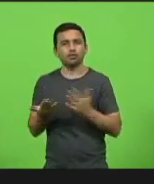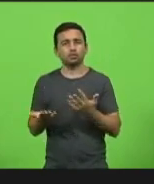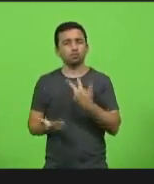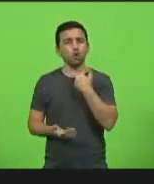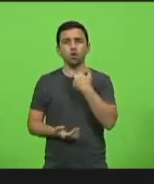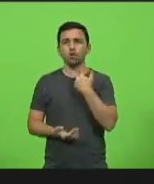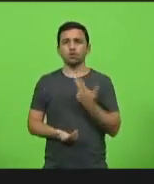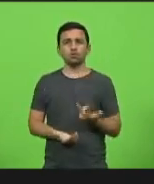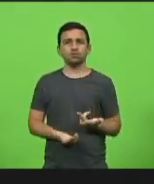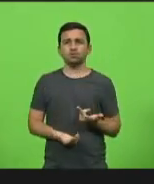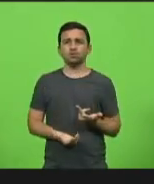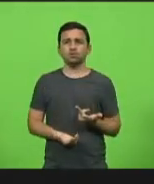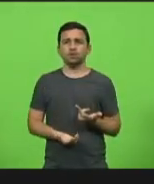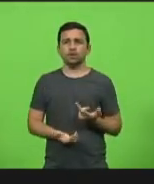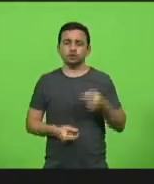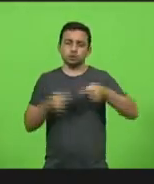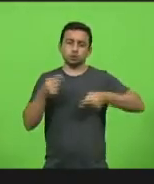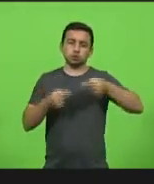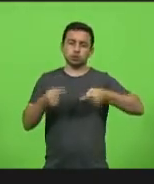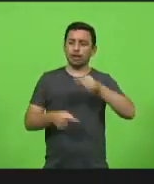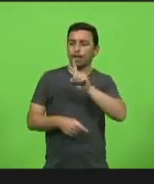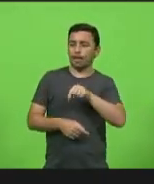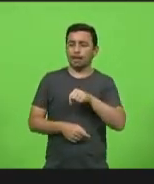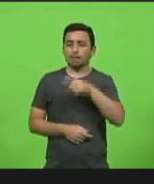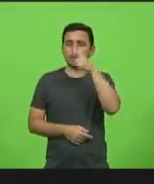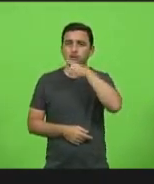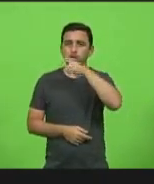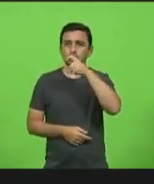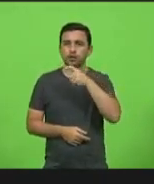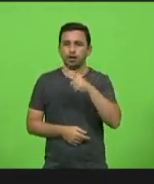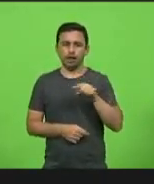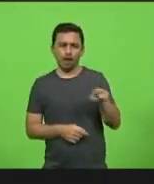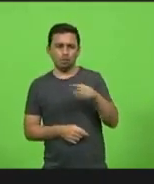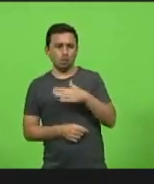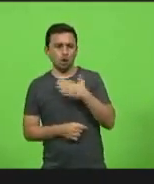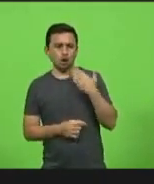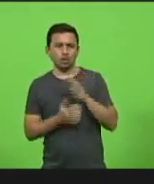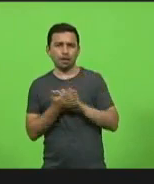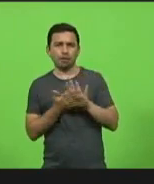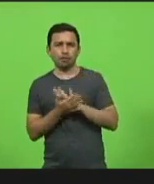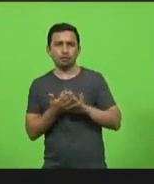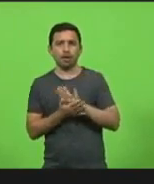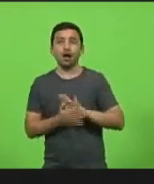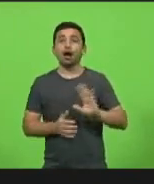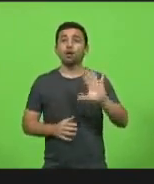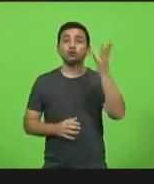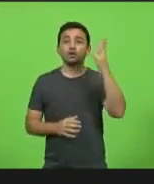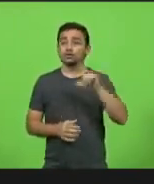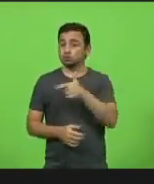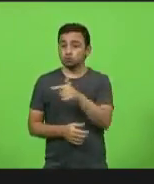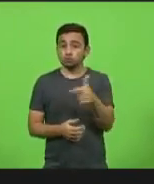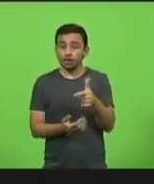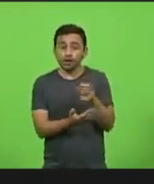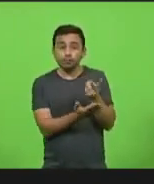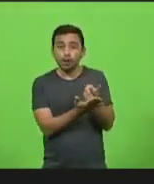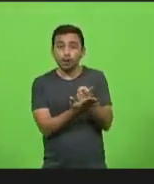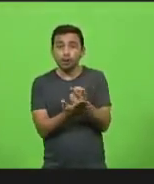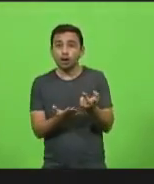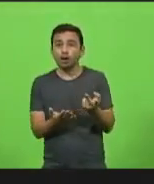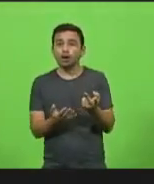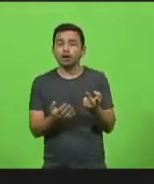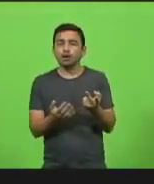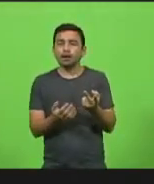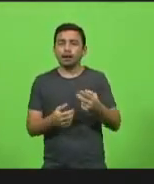pessoas começam a discutir, É, porque é mentira. Isso não é verdade. Esse não morreu de Covid. O que está acontecendo é que não tem leito para Covid, para não Covid, para